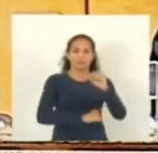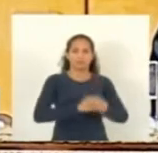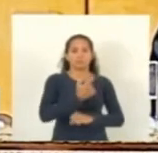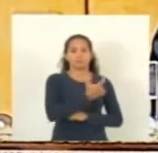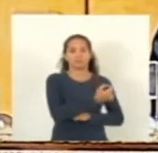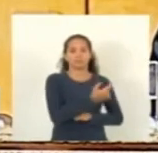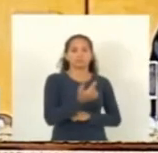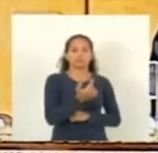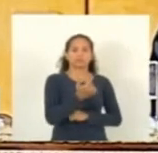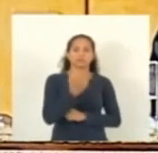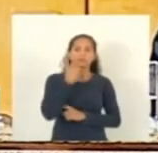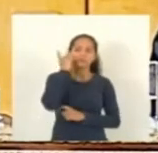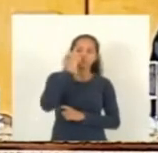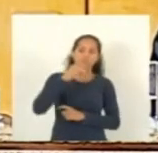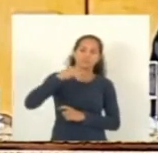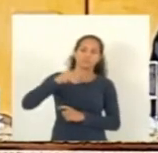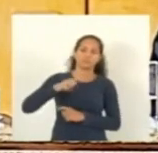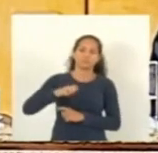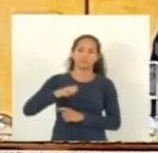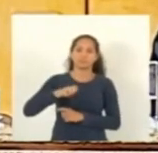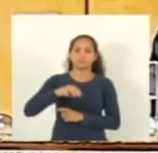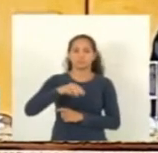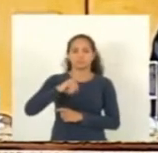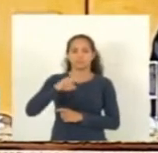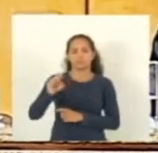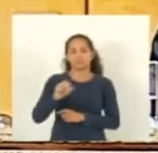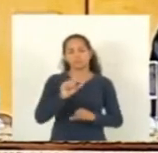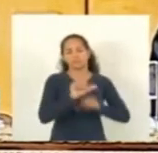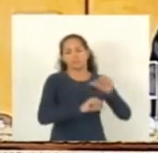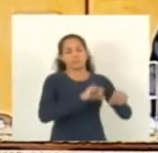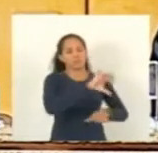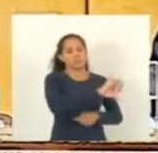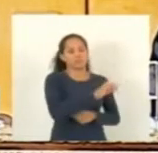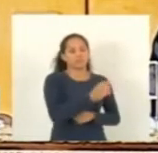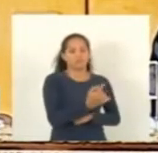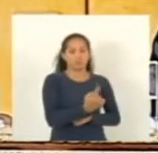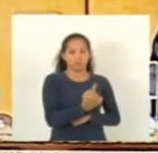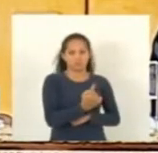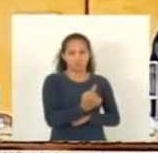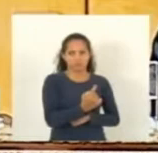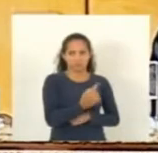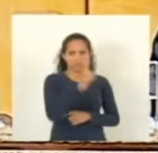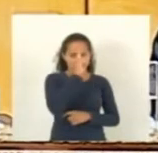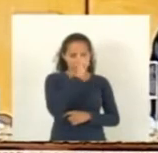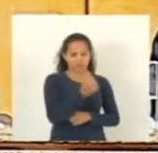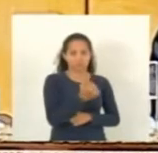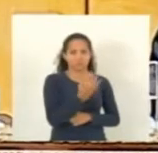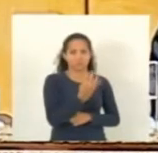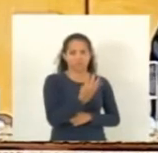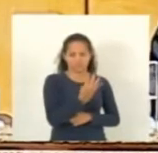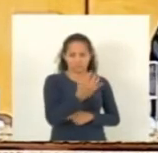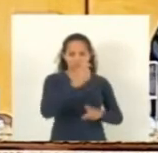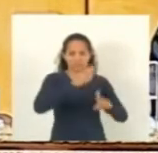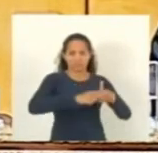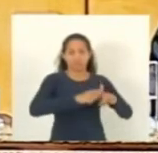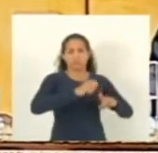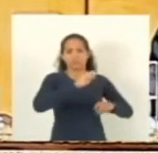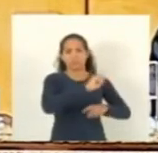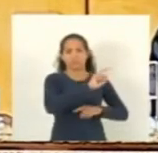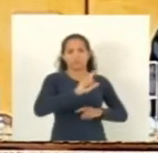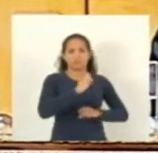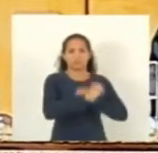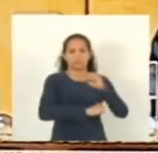Majéss que altera a lei complementar 971 de 14 de julho de 2021 que regulamenta o